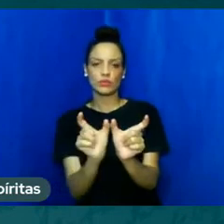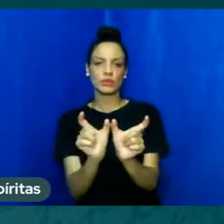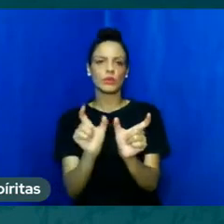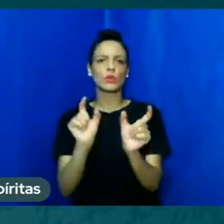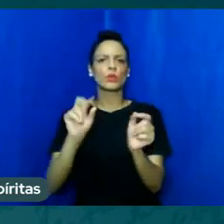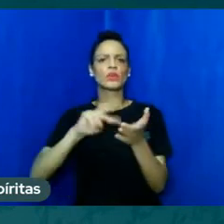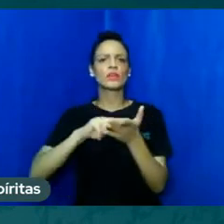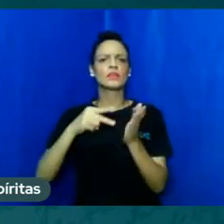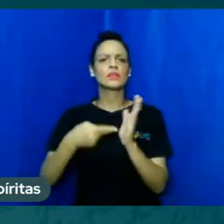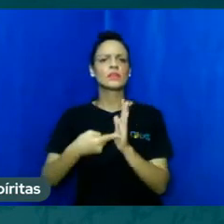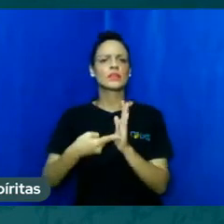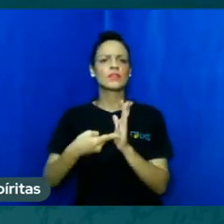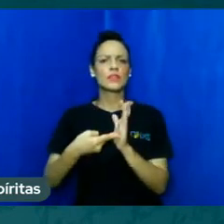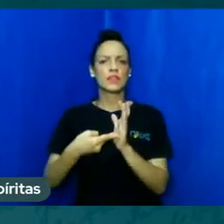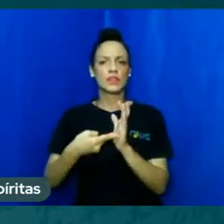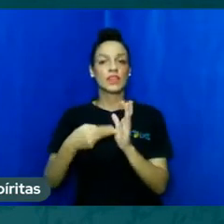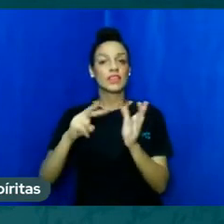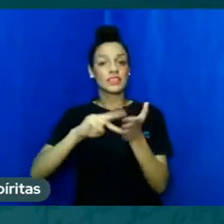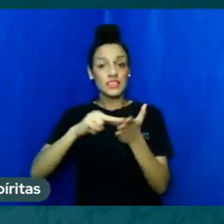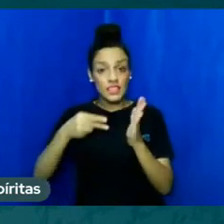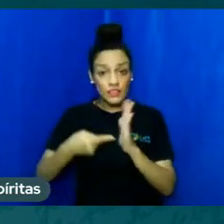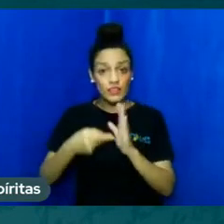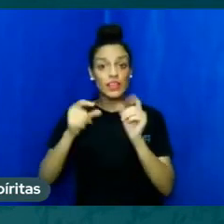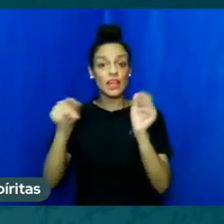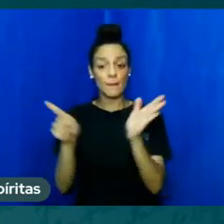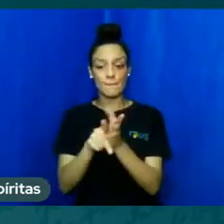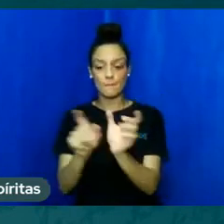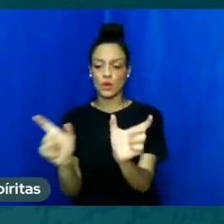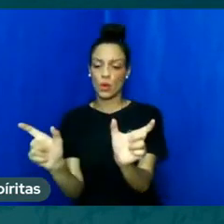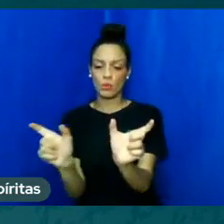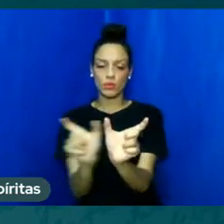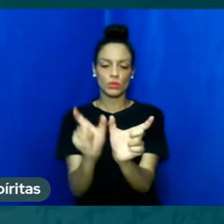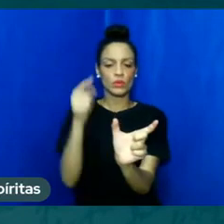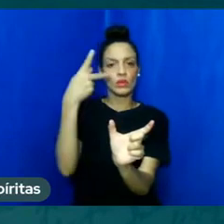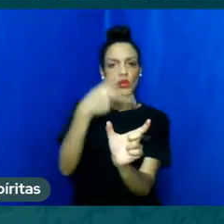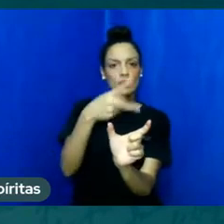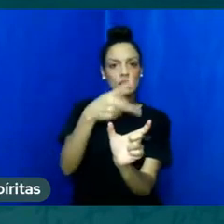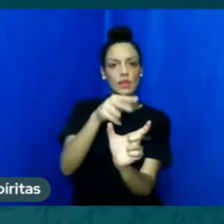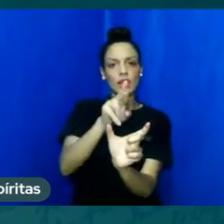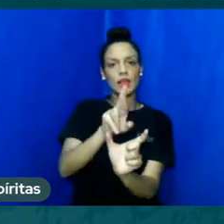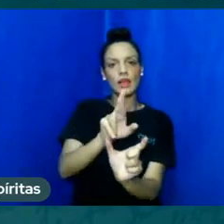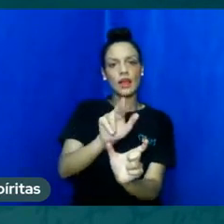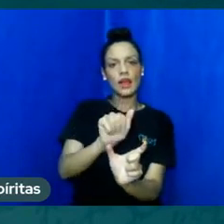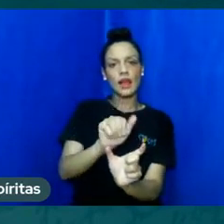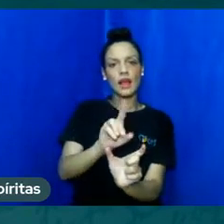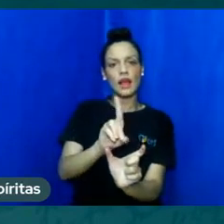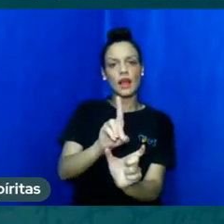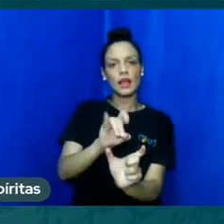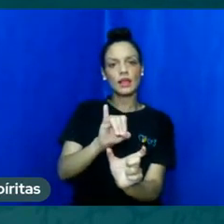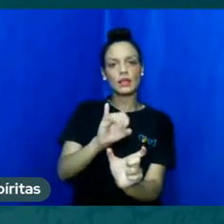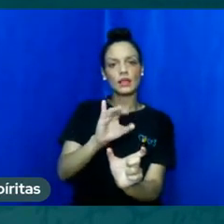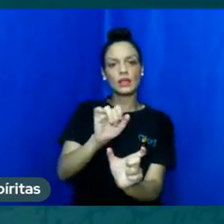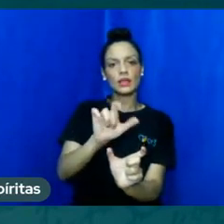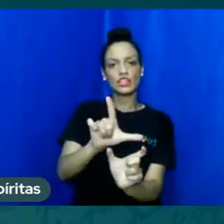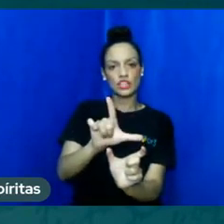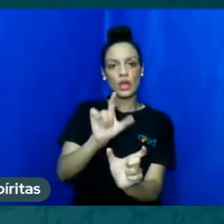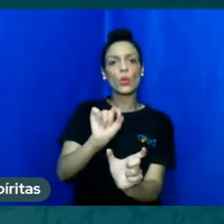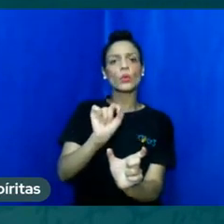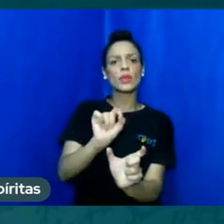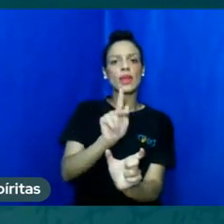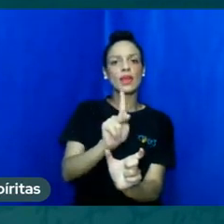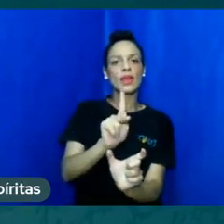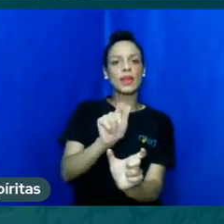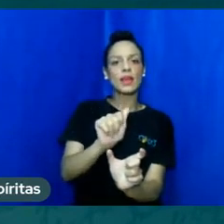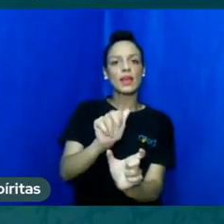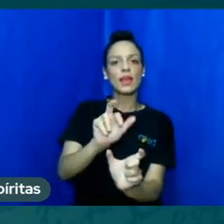que está sendo dito é do próprio radical então pensemos radical kardec mais sufixo